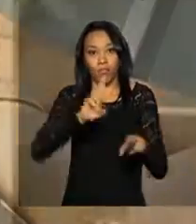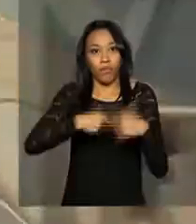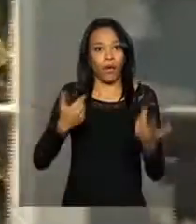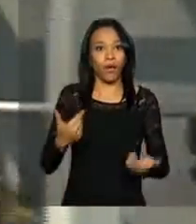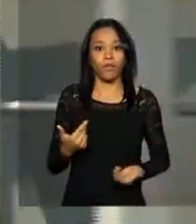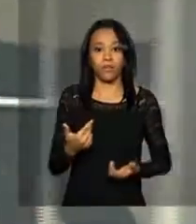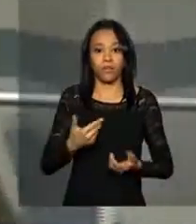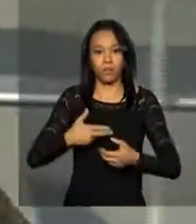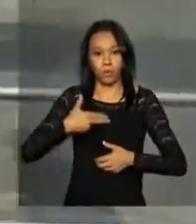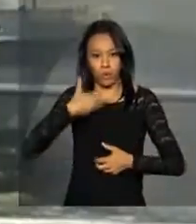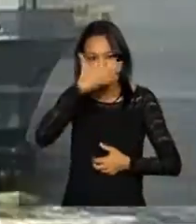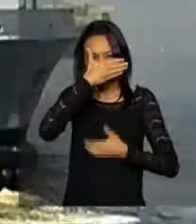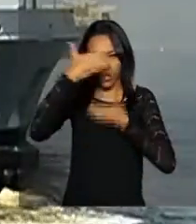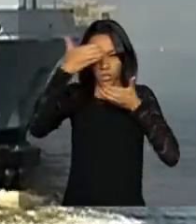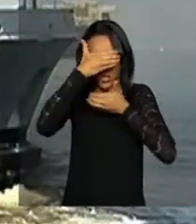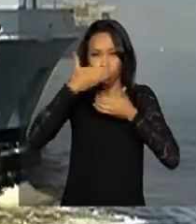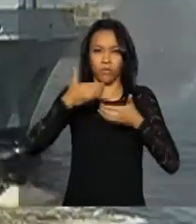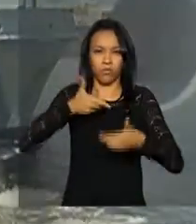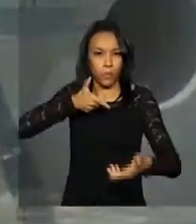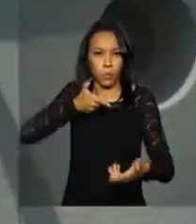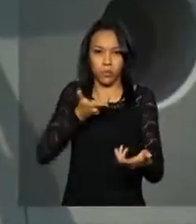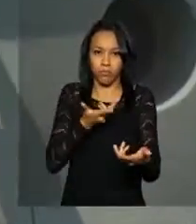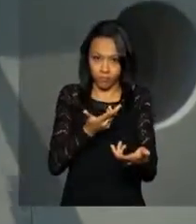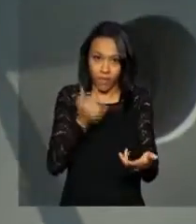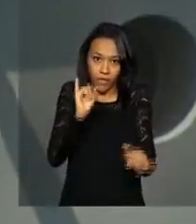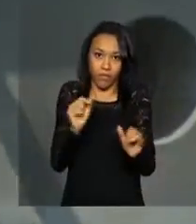dos grupos terroristas, ou que seja o caso.